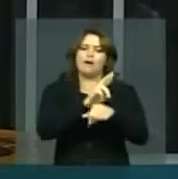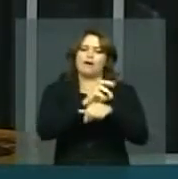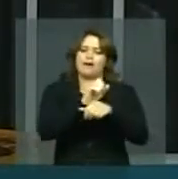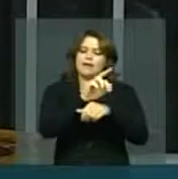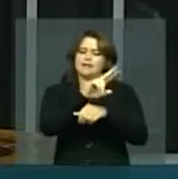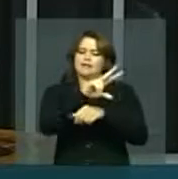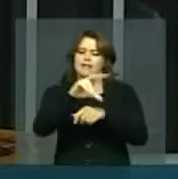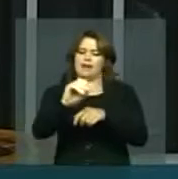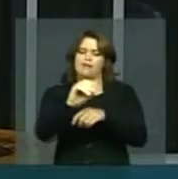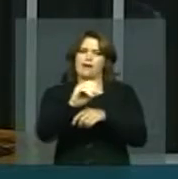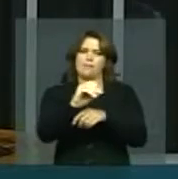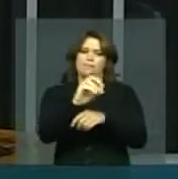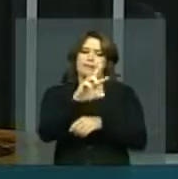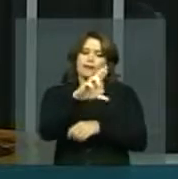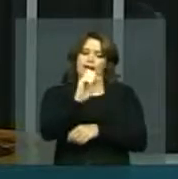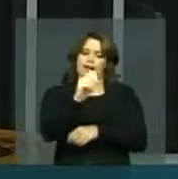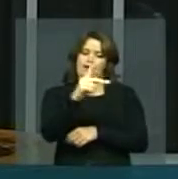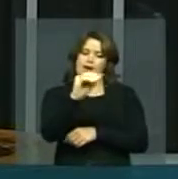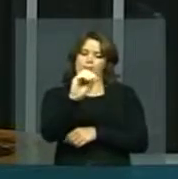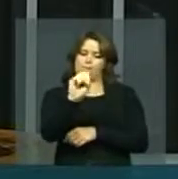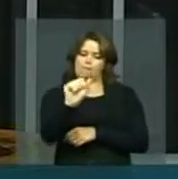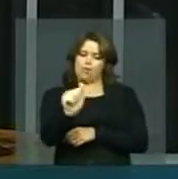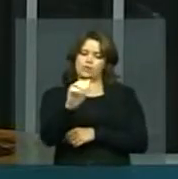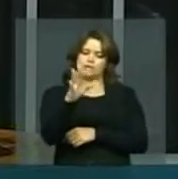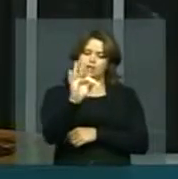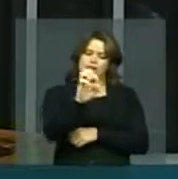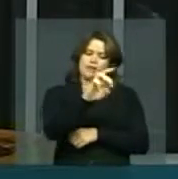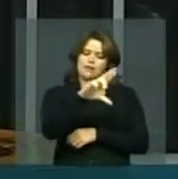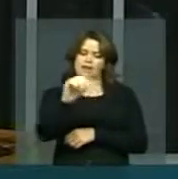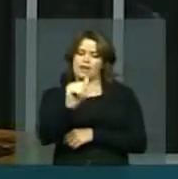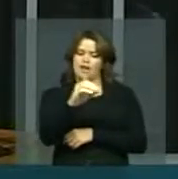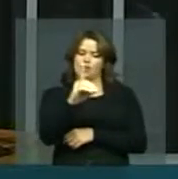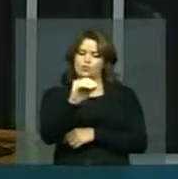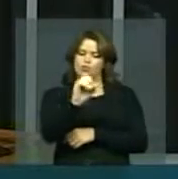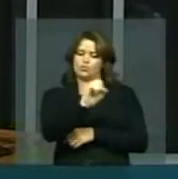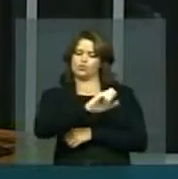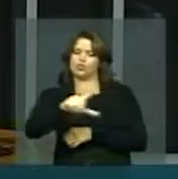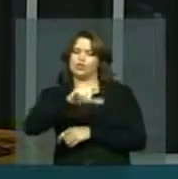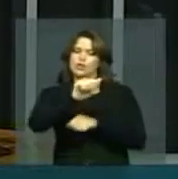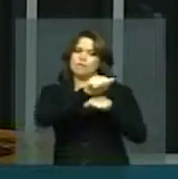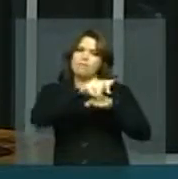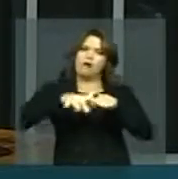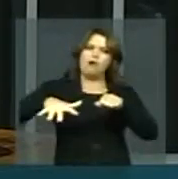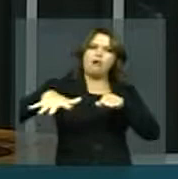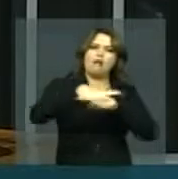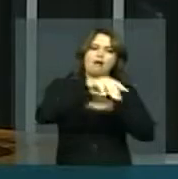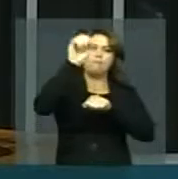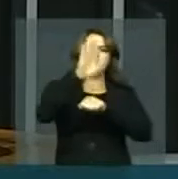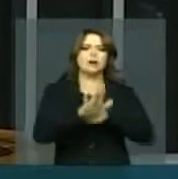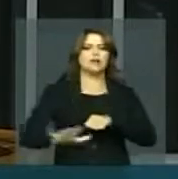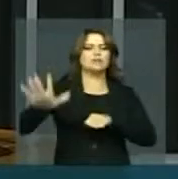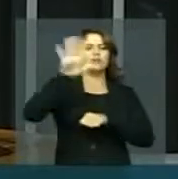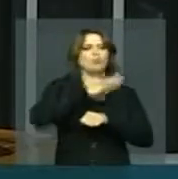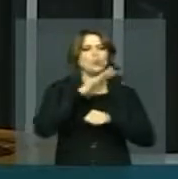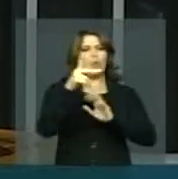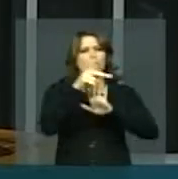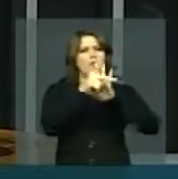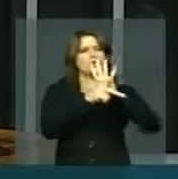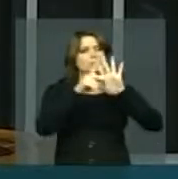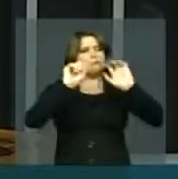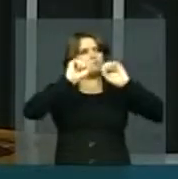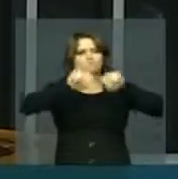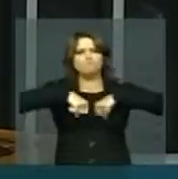Raposa Terra do Sol seja estendido para todo o Brasil. Essa portaria gerou um movimento de